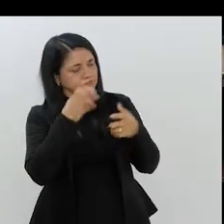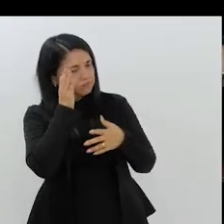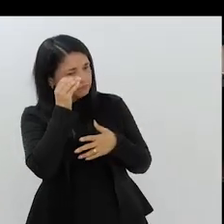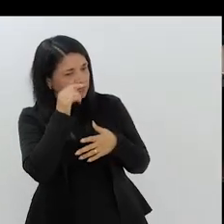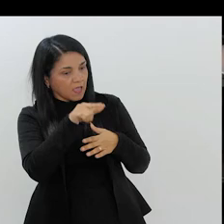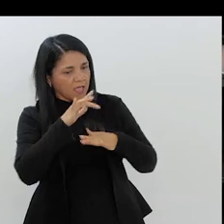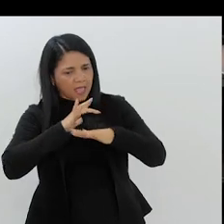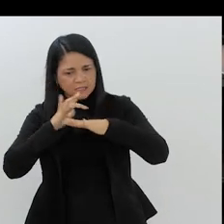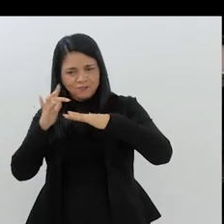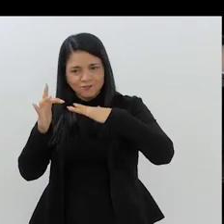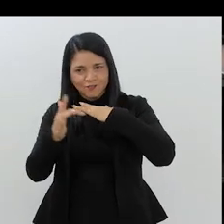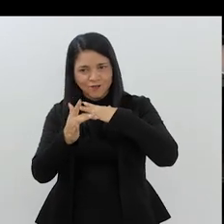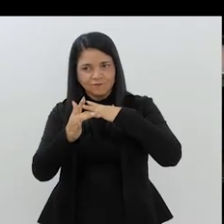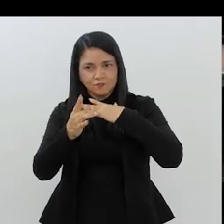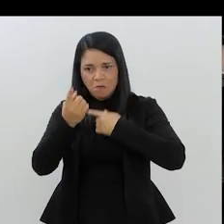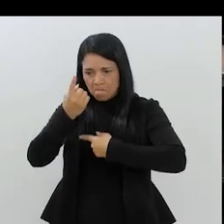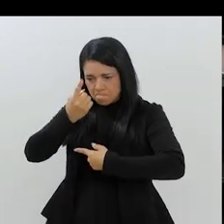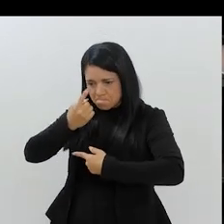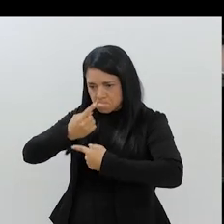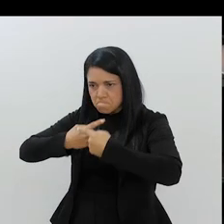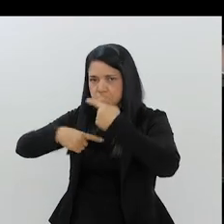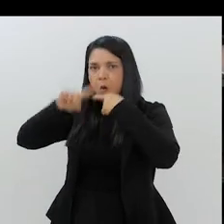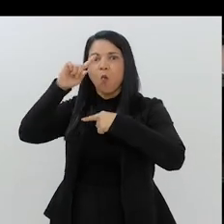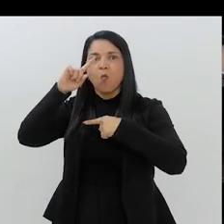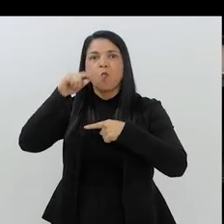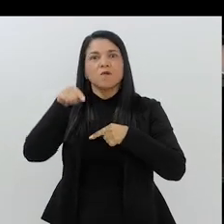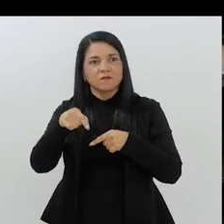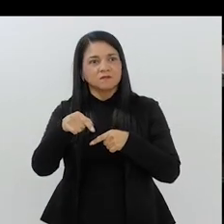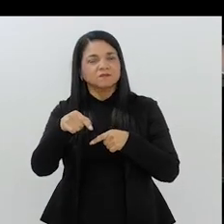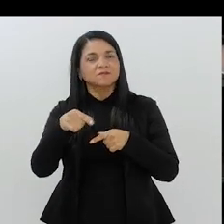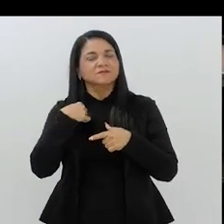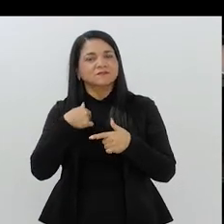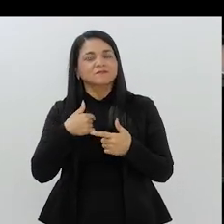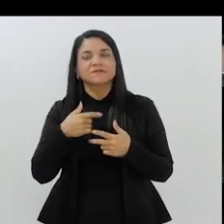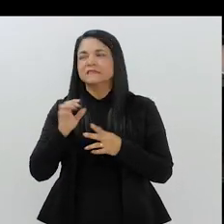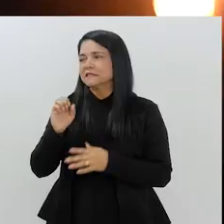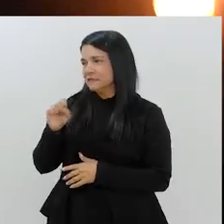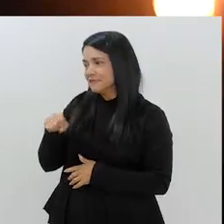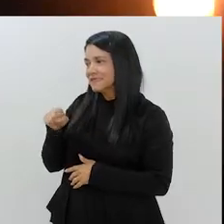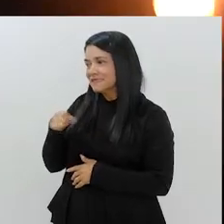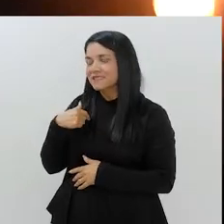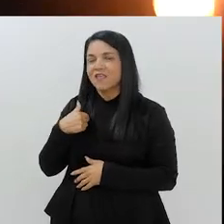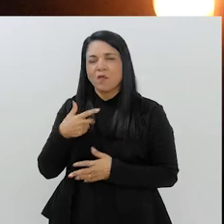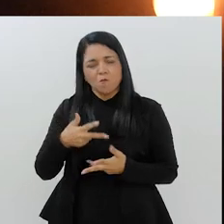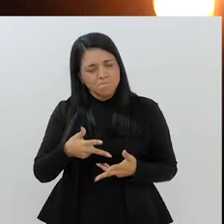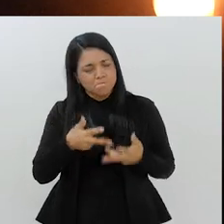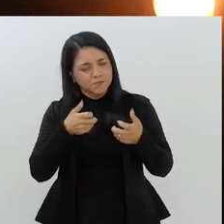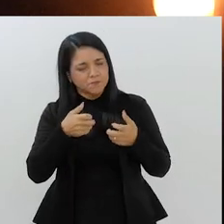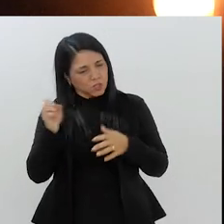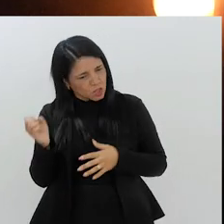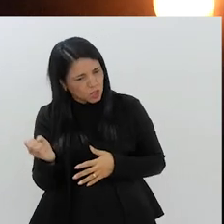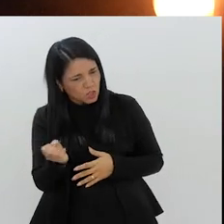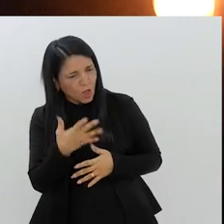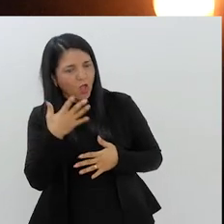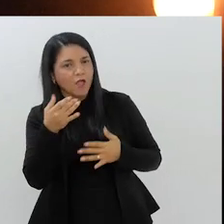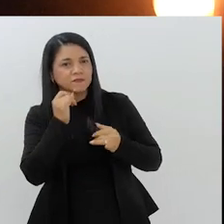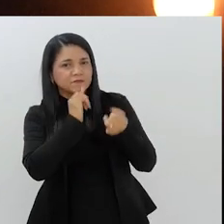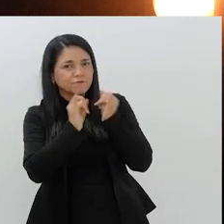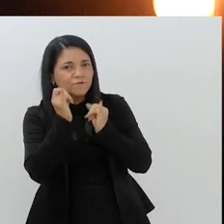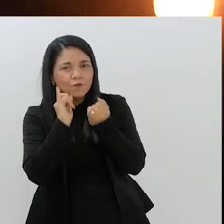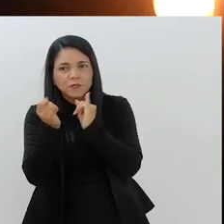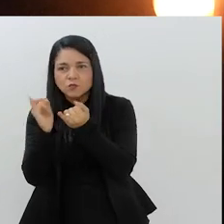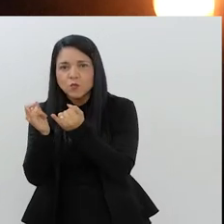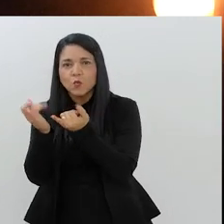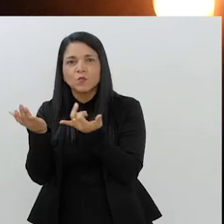observado que nas redes sociais você deu um upgrade, assim. Sim, sim. tenho visto muita coisa